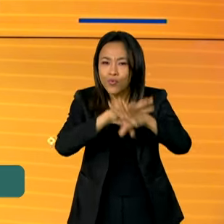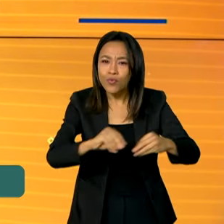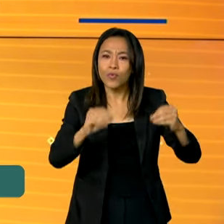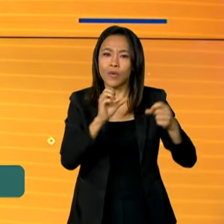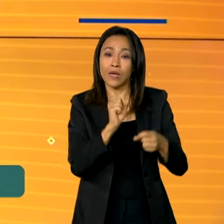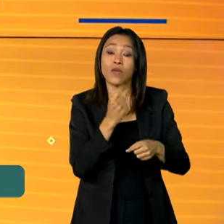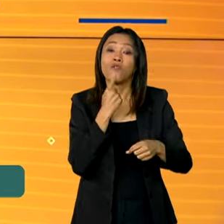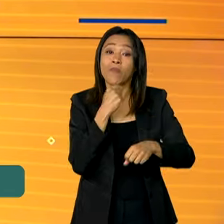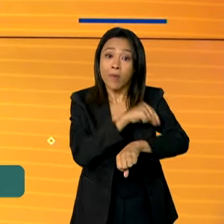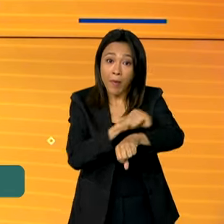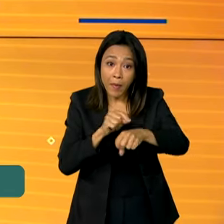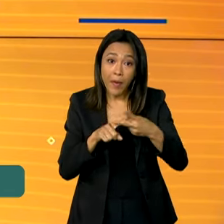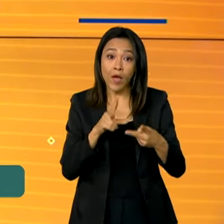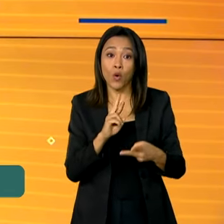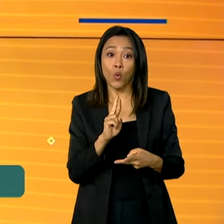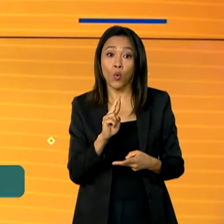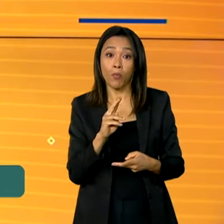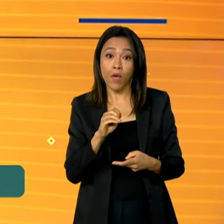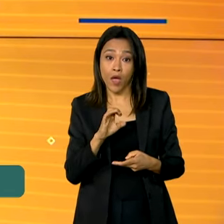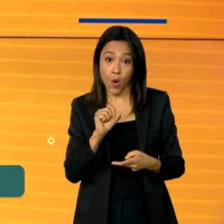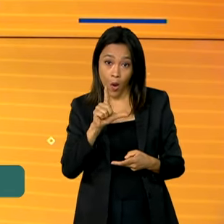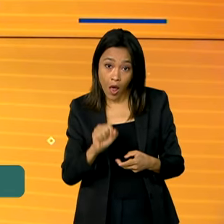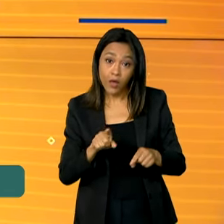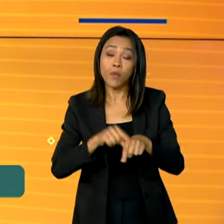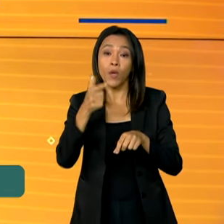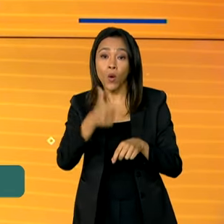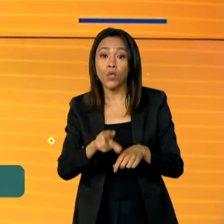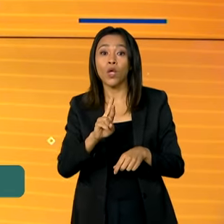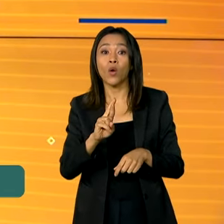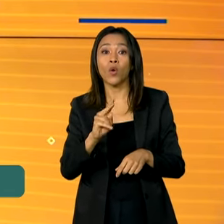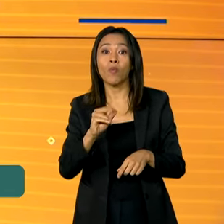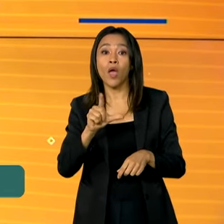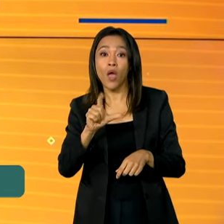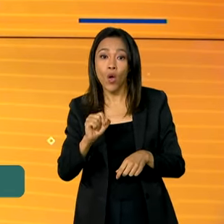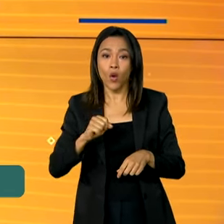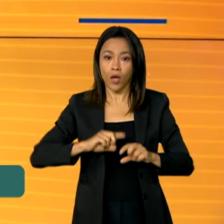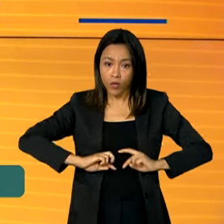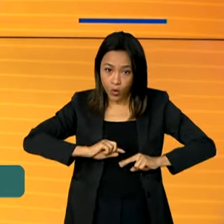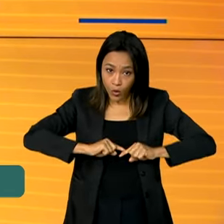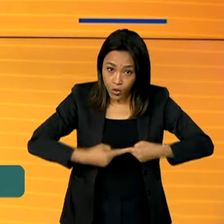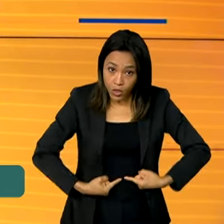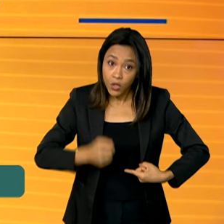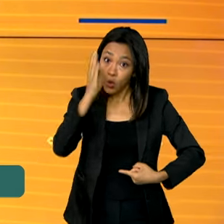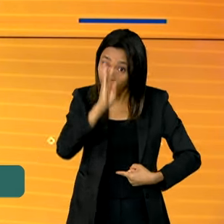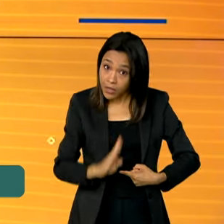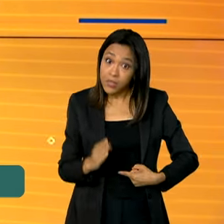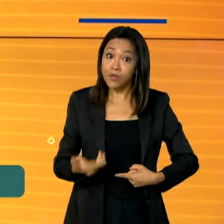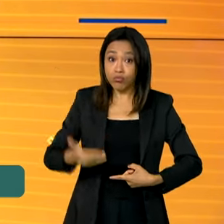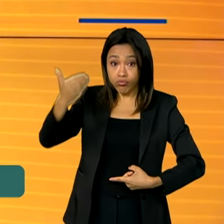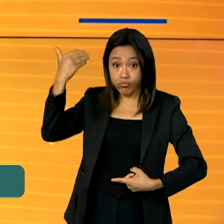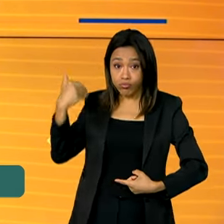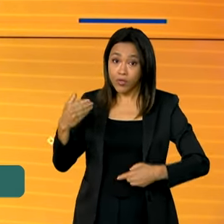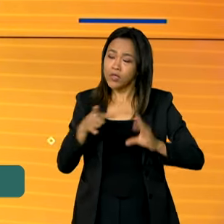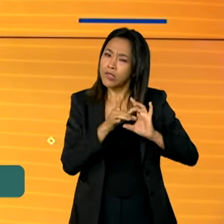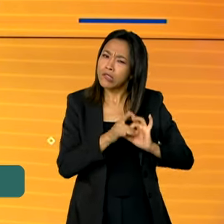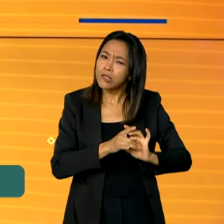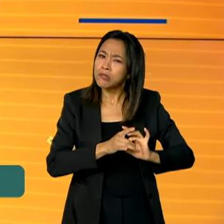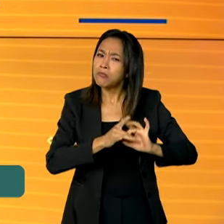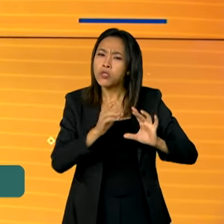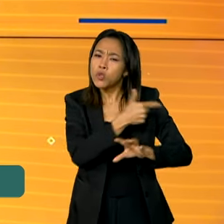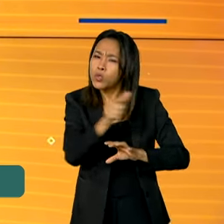rubeula e síndrome da rubeula congênita. O Brasil já tinha sido classificado como zona livre do sarampo em